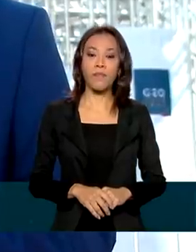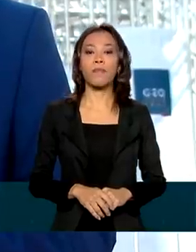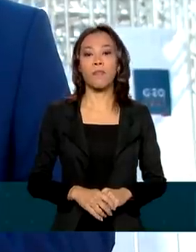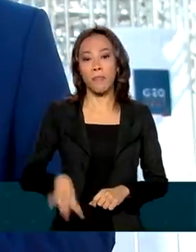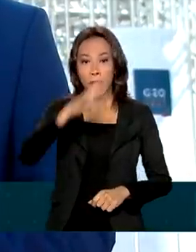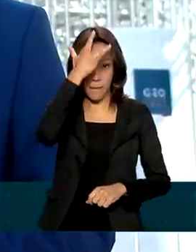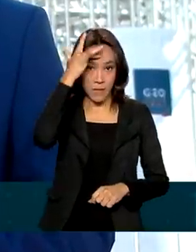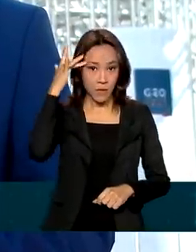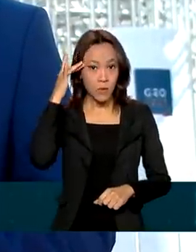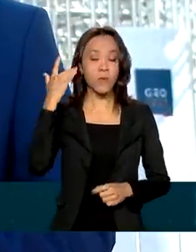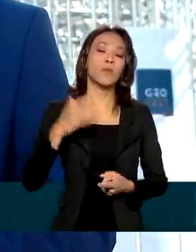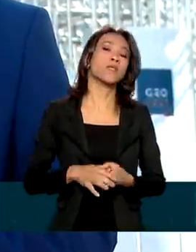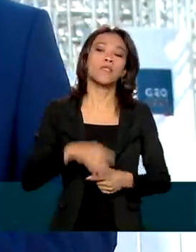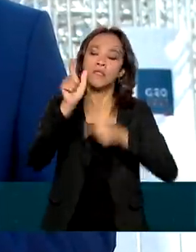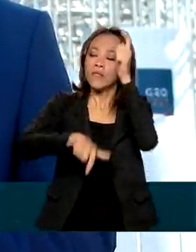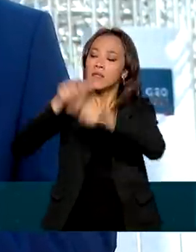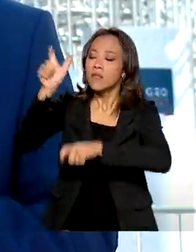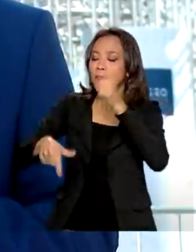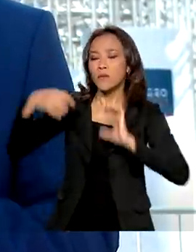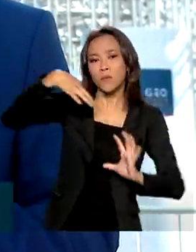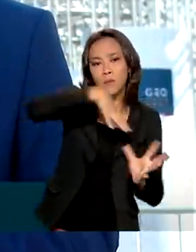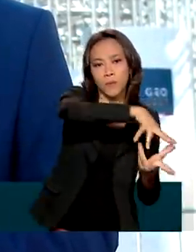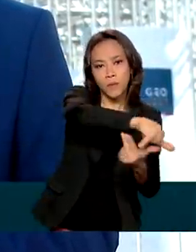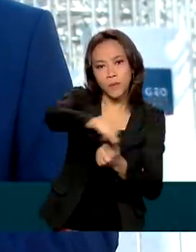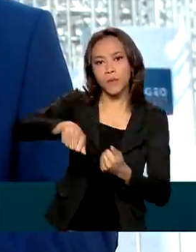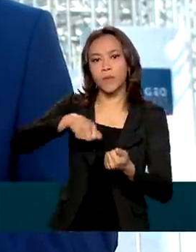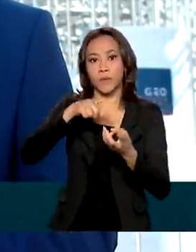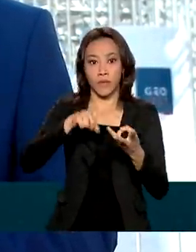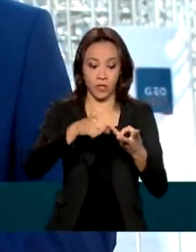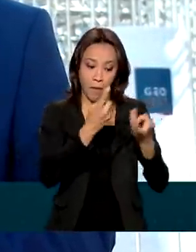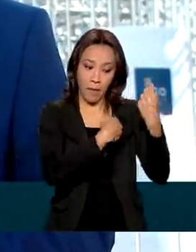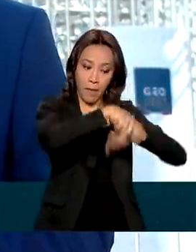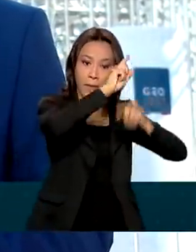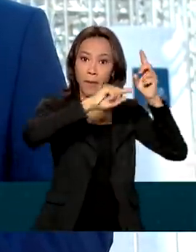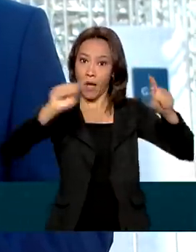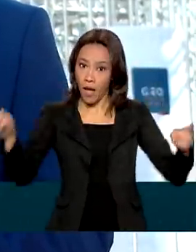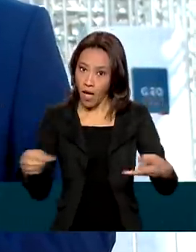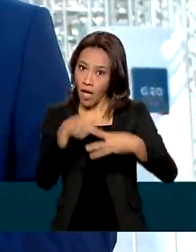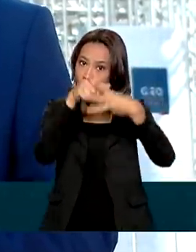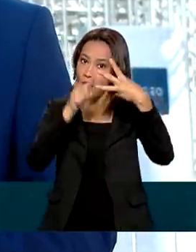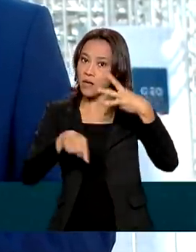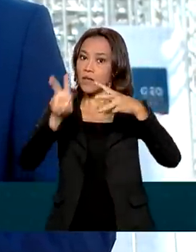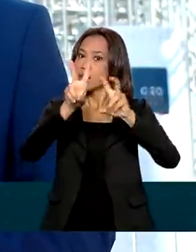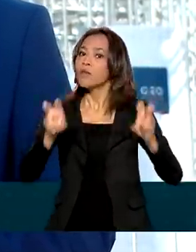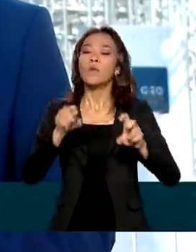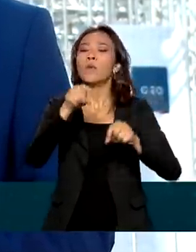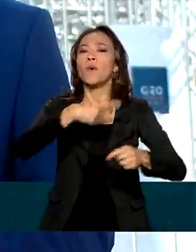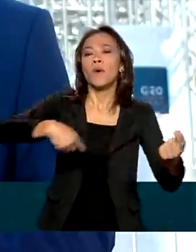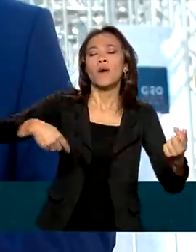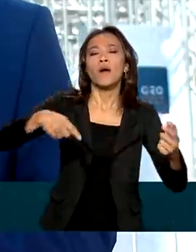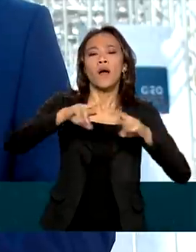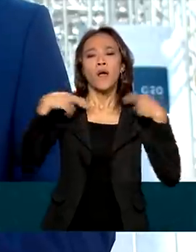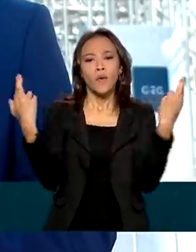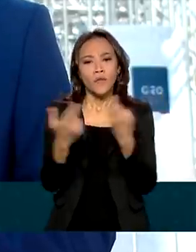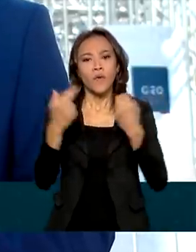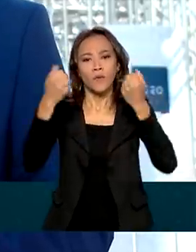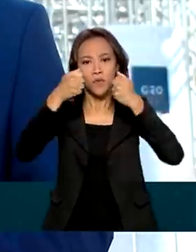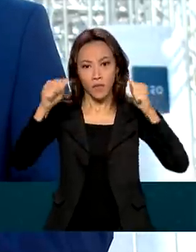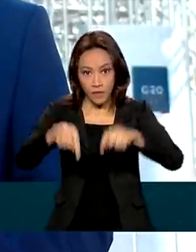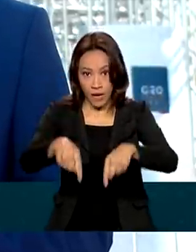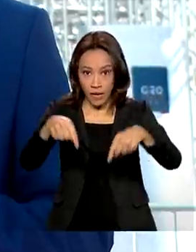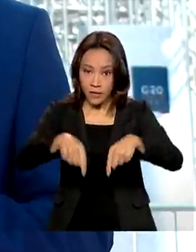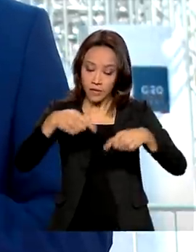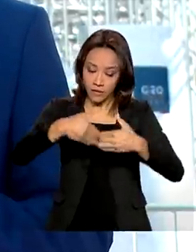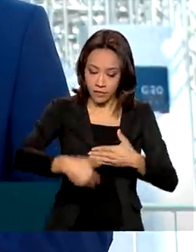Pessoas, planeta e prosperidade. Esta tríade é o lema da 16ª reunião de cúpula do G20 que vai ocorrer em Roma neste